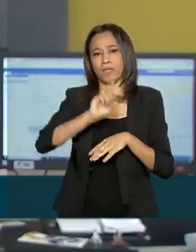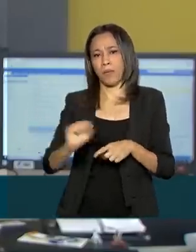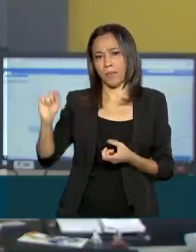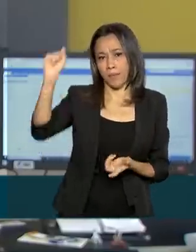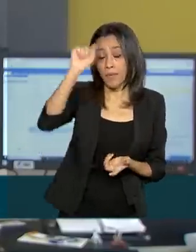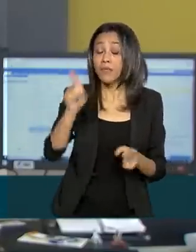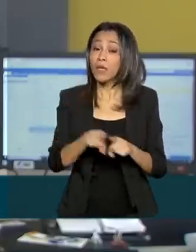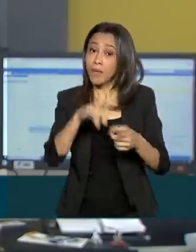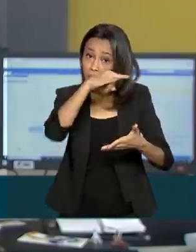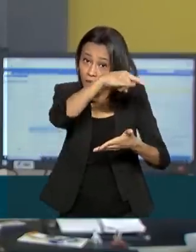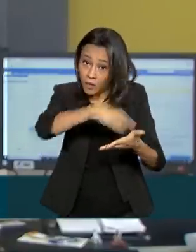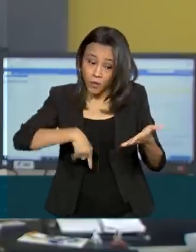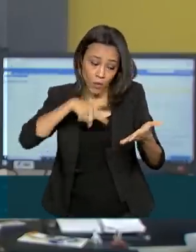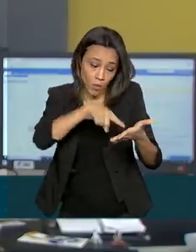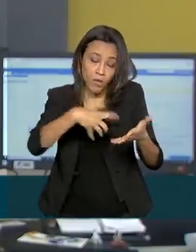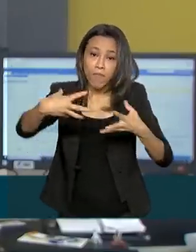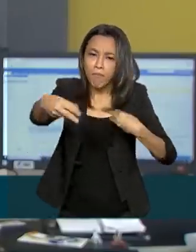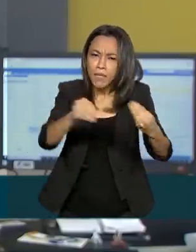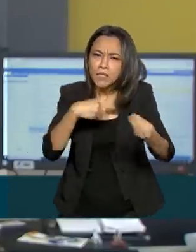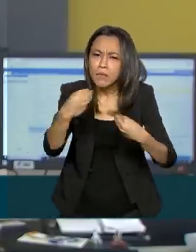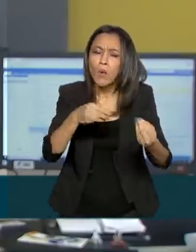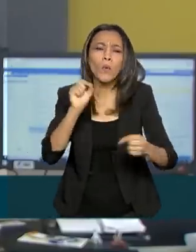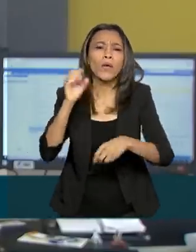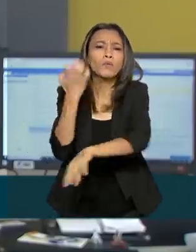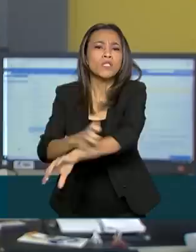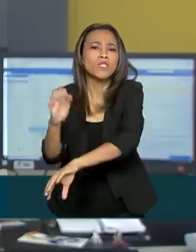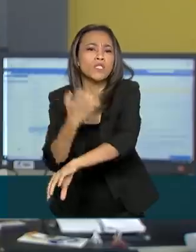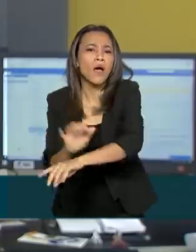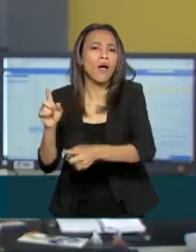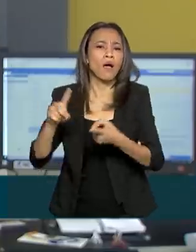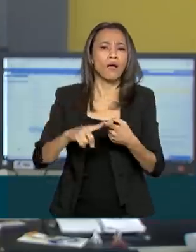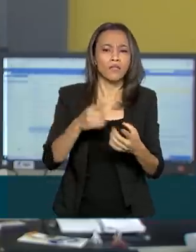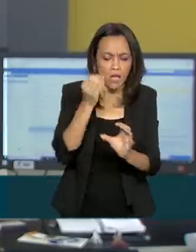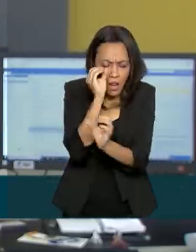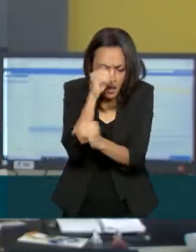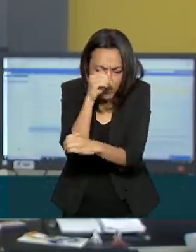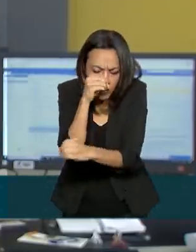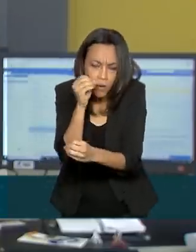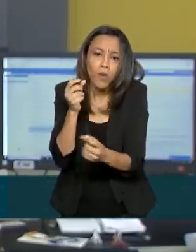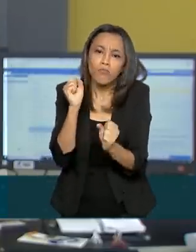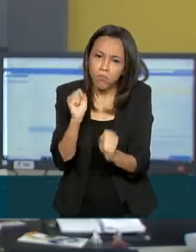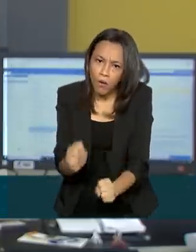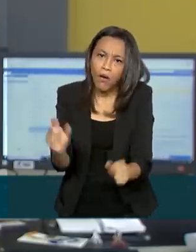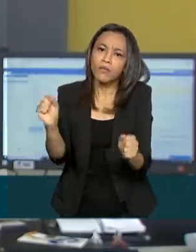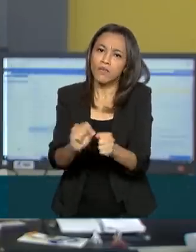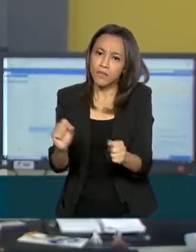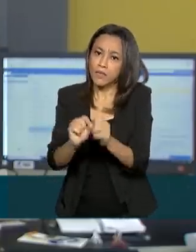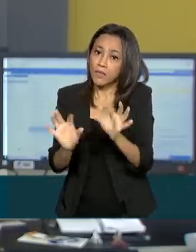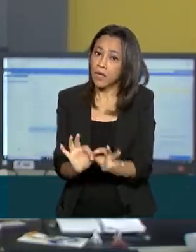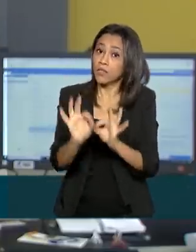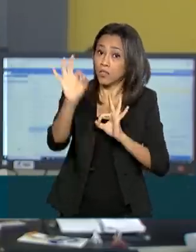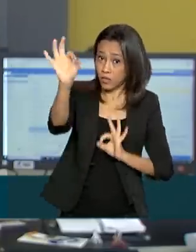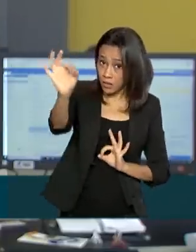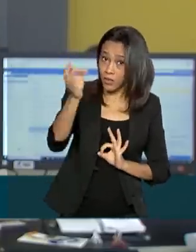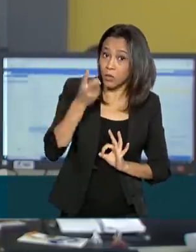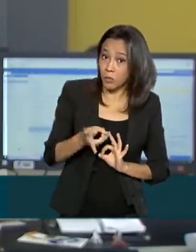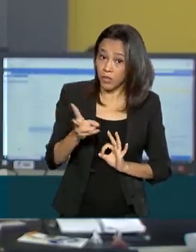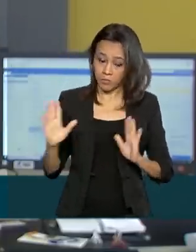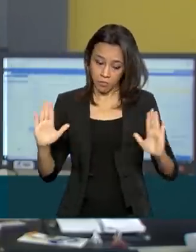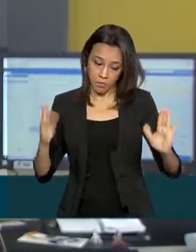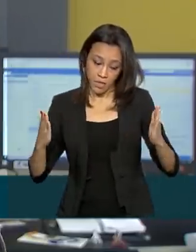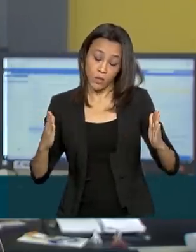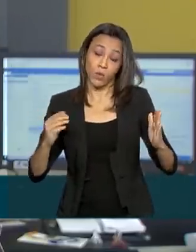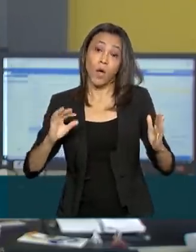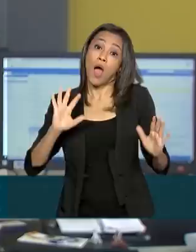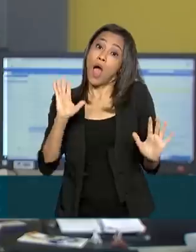flexibilizou os estágios e as práticas em laboratórios, que também poderão ser feitas à distância no mesmo período. A única exceção